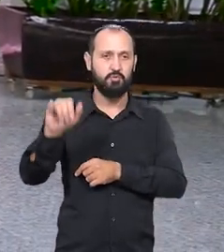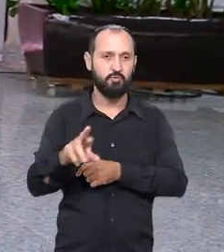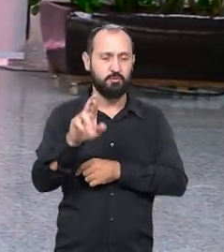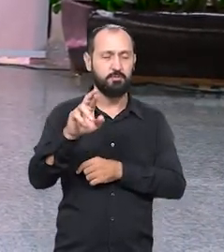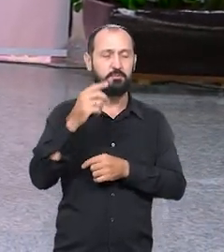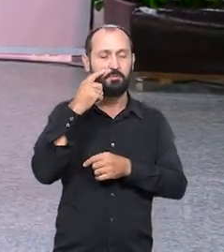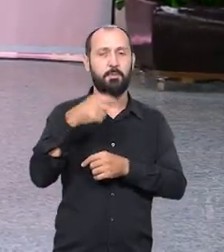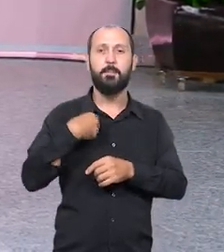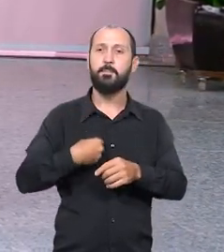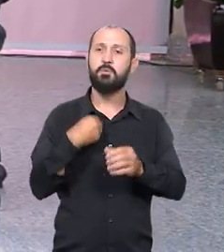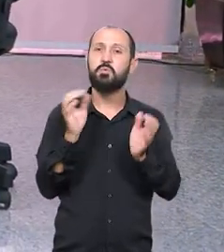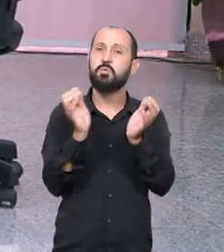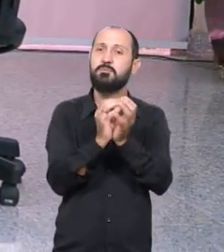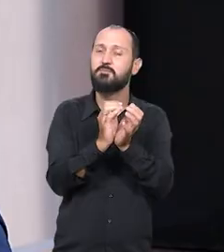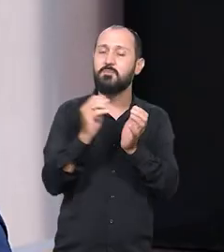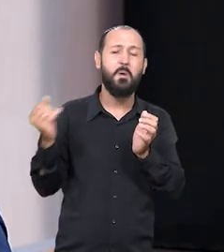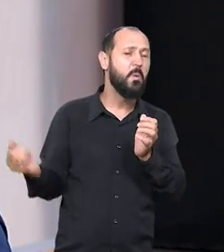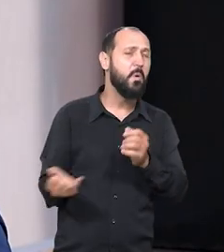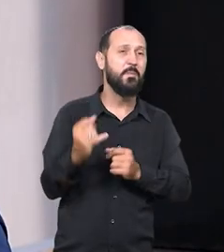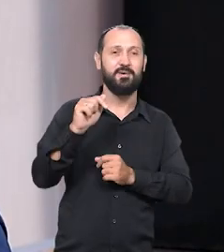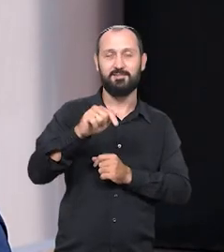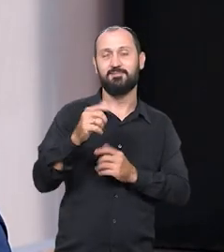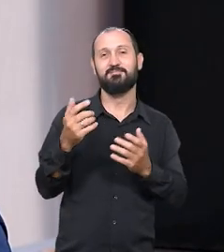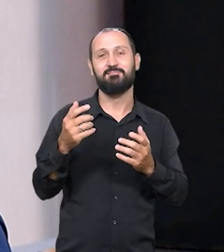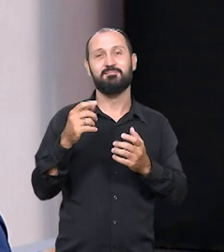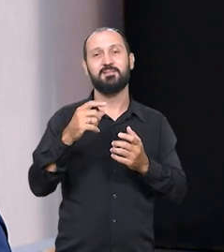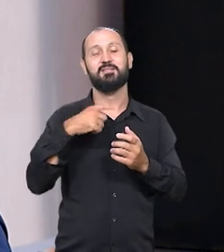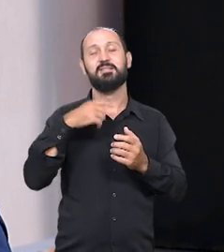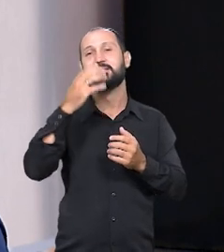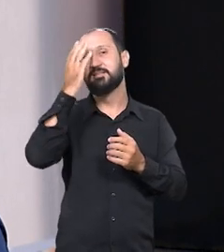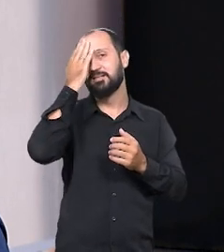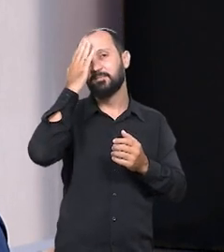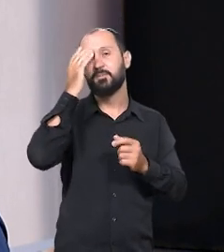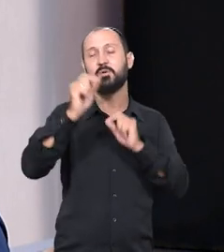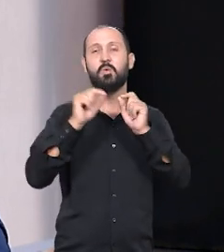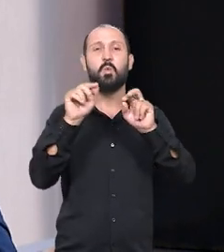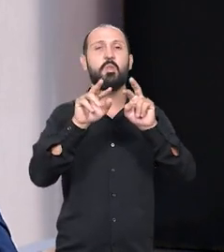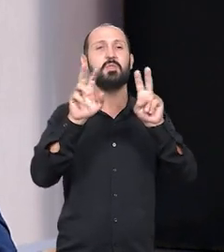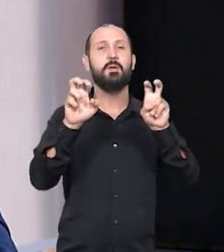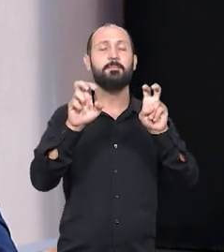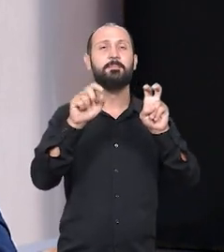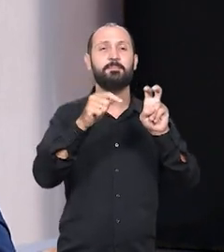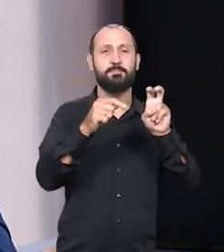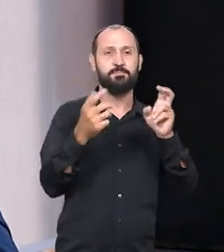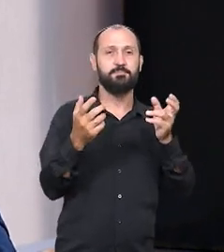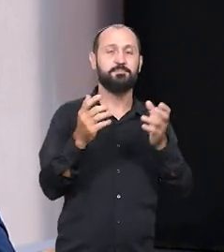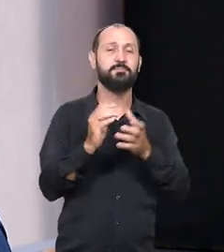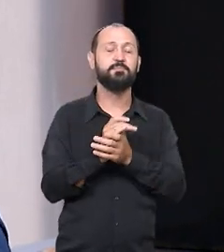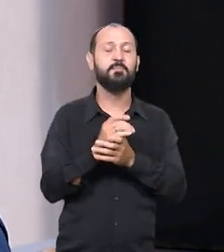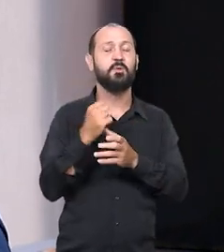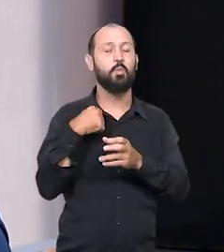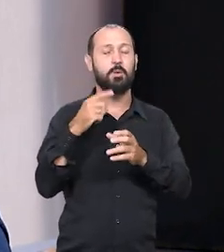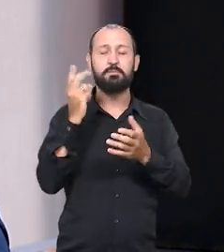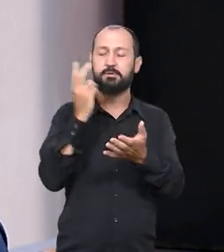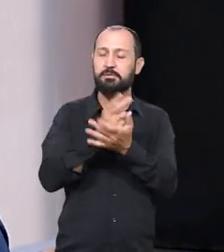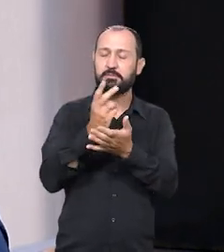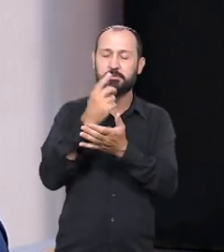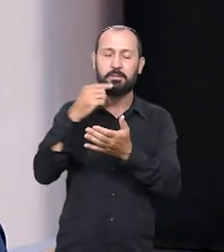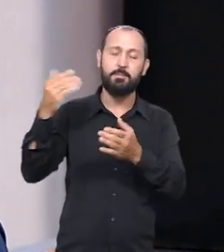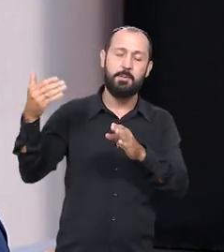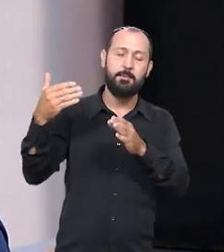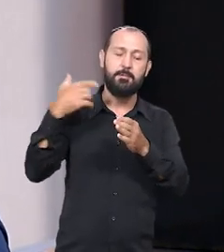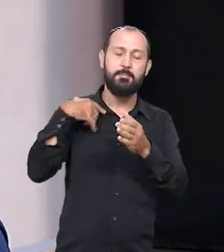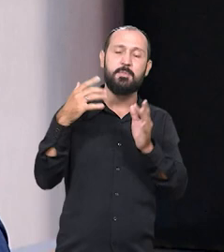participar da comissão mais importante da casa, onde a gente entende também que os principais temas passam por ali. Então a gente também